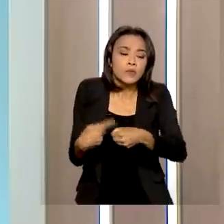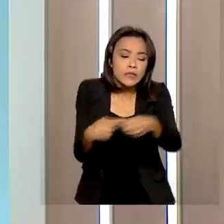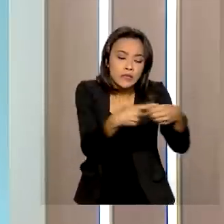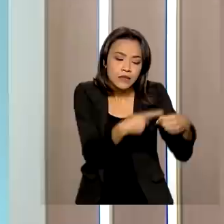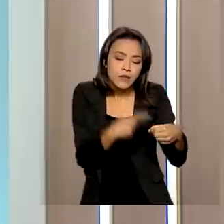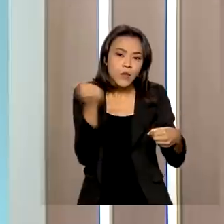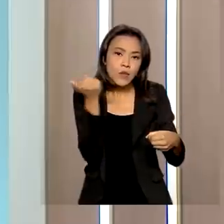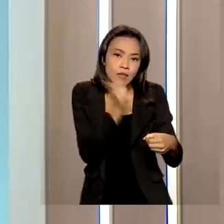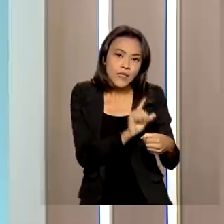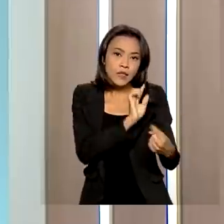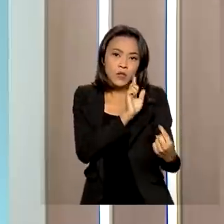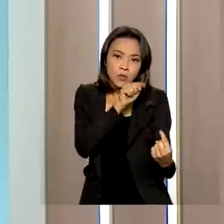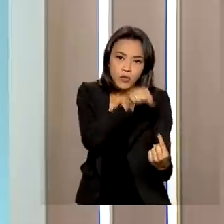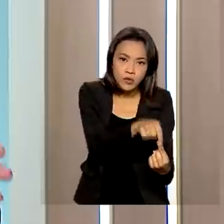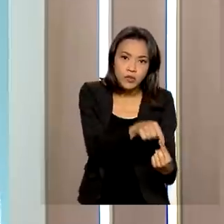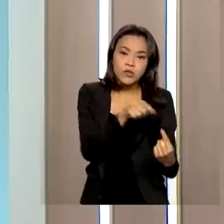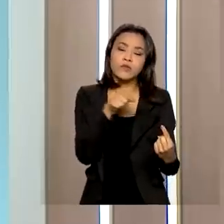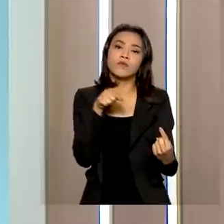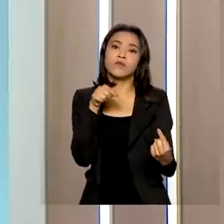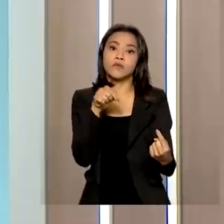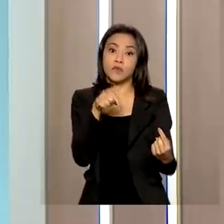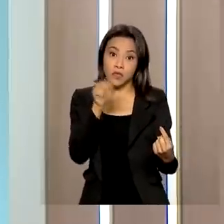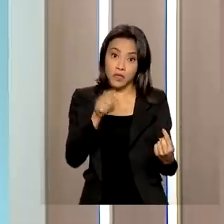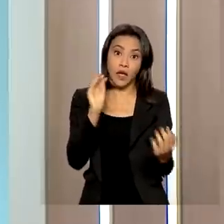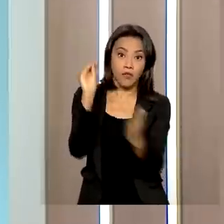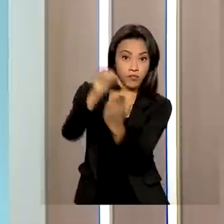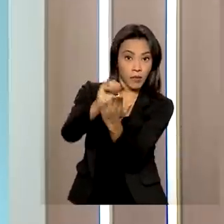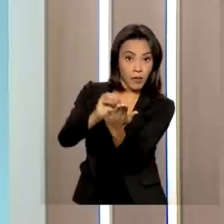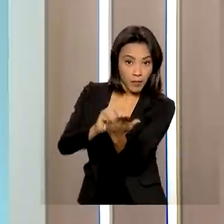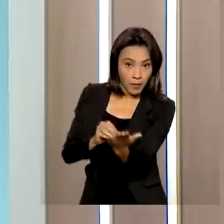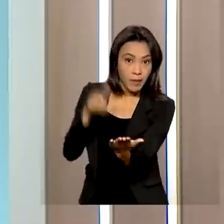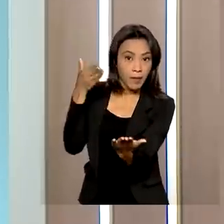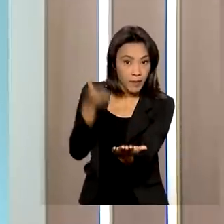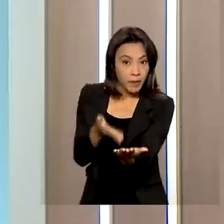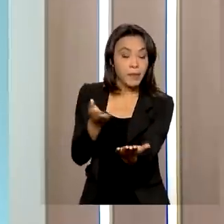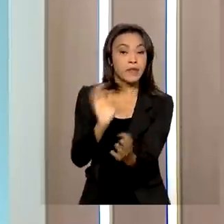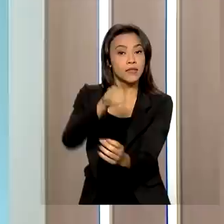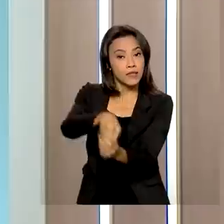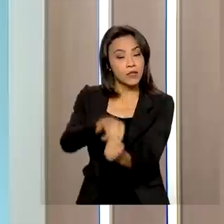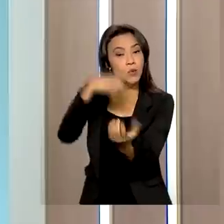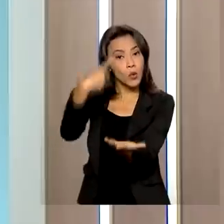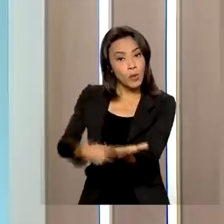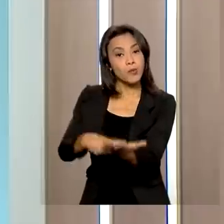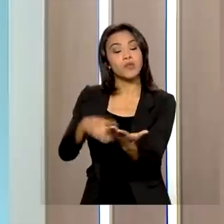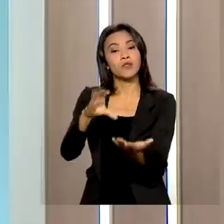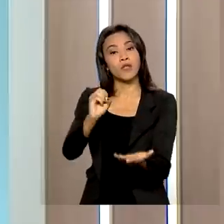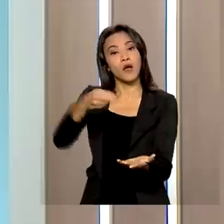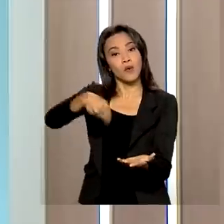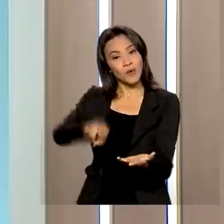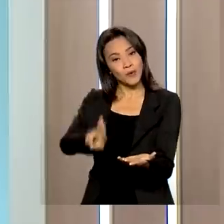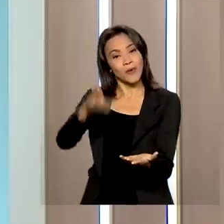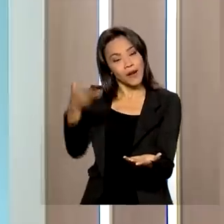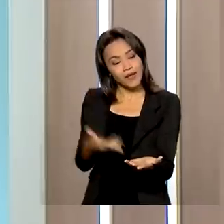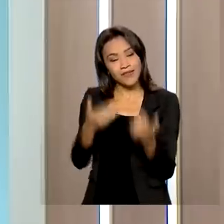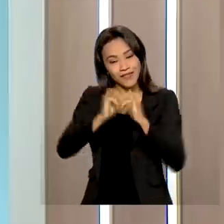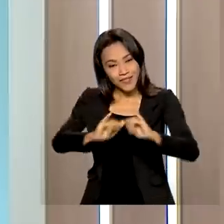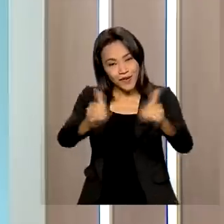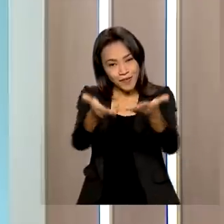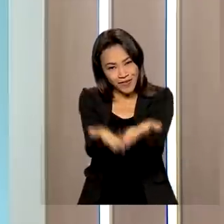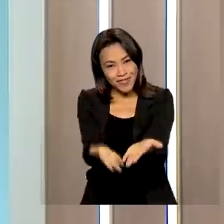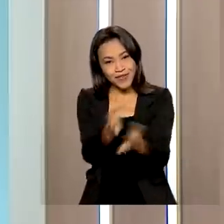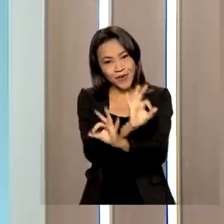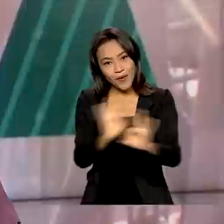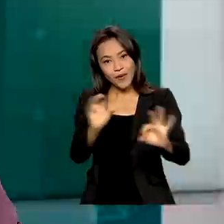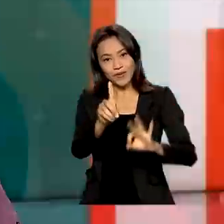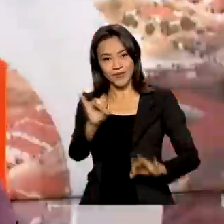atinjam os objetivos de desenvolvimento sustentável que estão previstos na agenda 2030 da ONU. Essa é informação que nós temos para você hoje. Continue conosco. Tenha